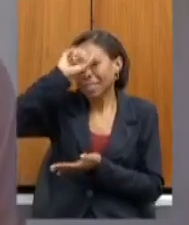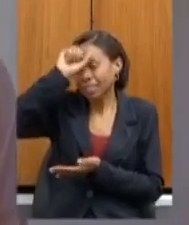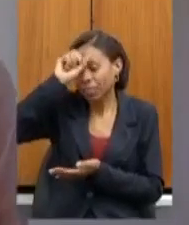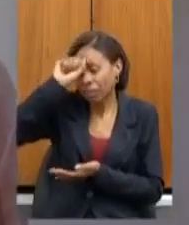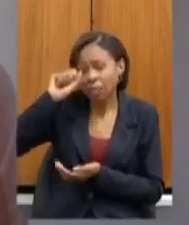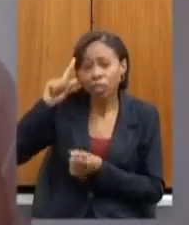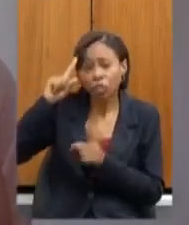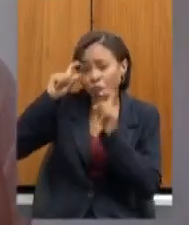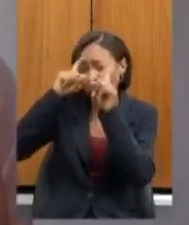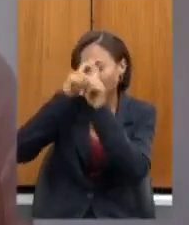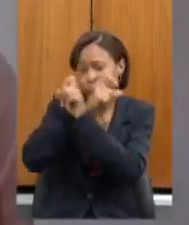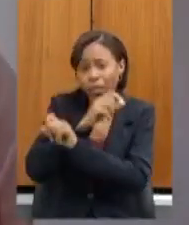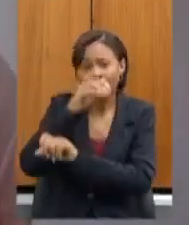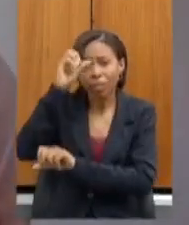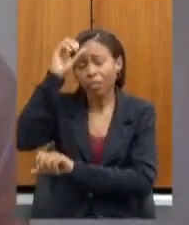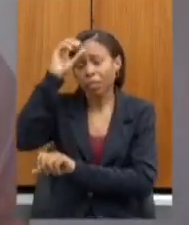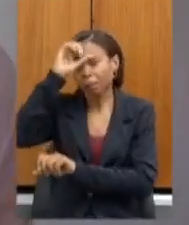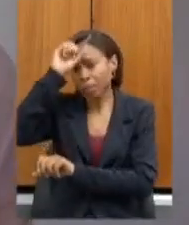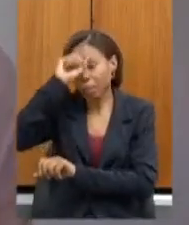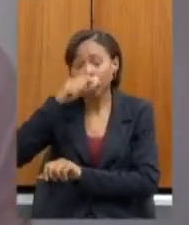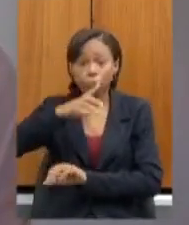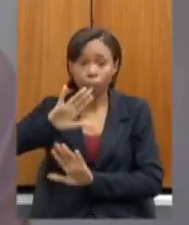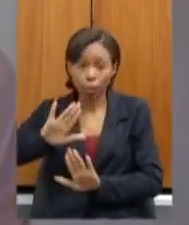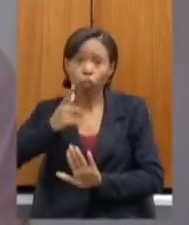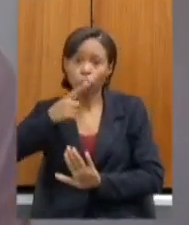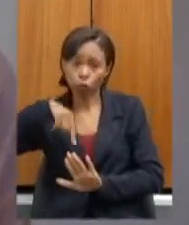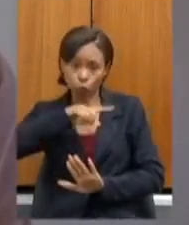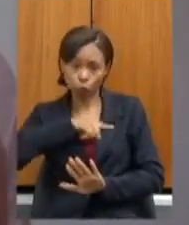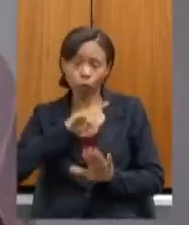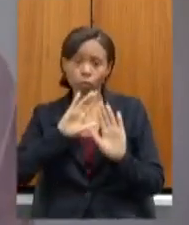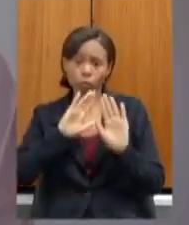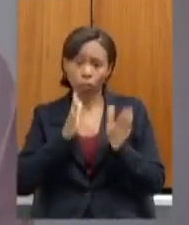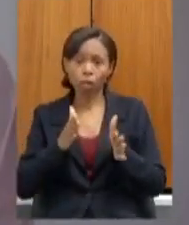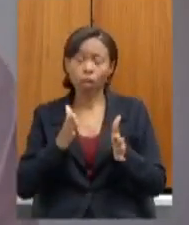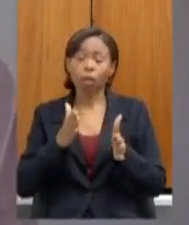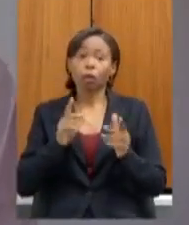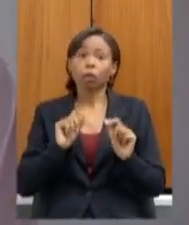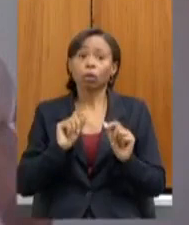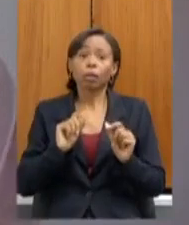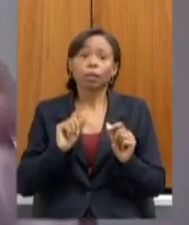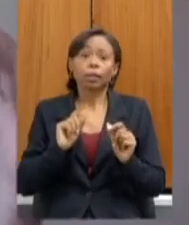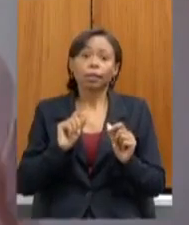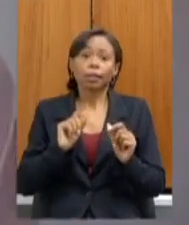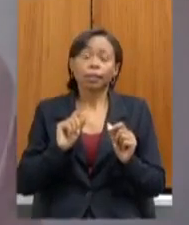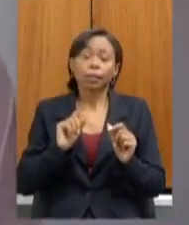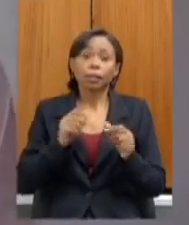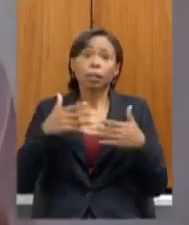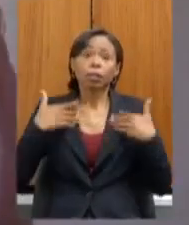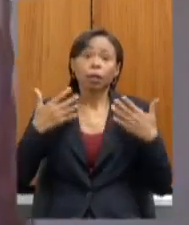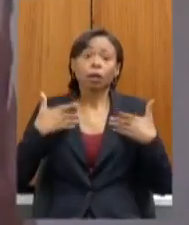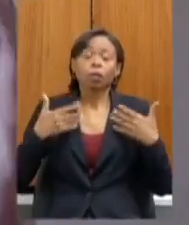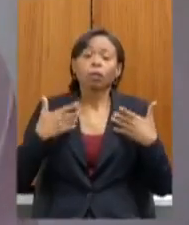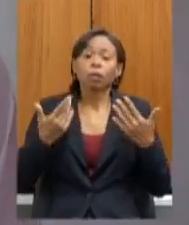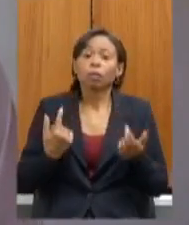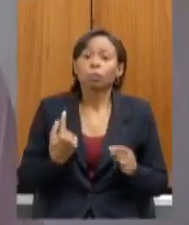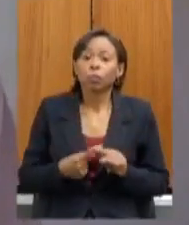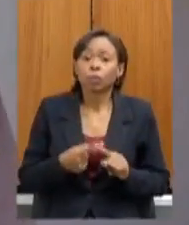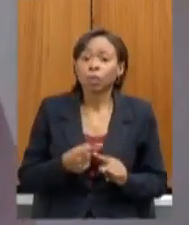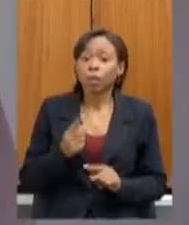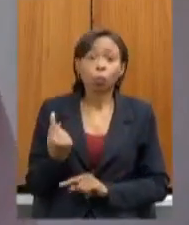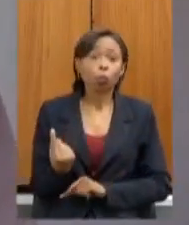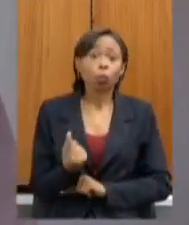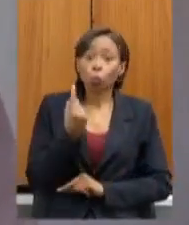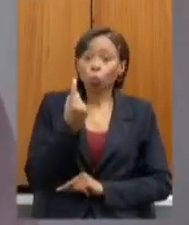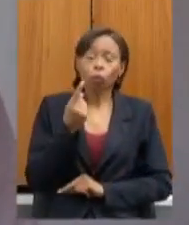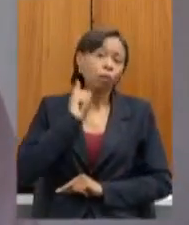também como eu disse comemorado esse o fato de termos sido o único estado que conseguiu fazer uma